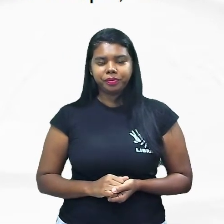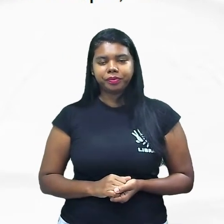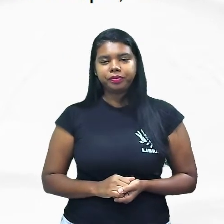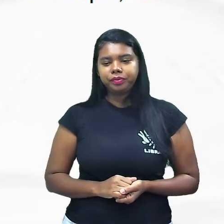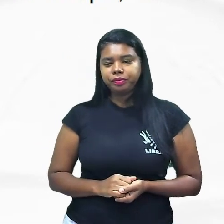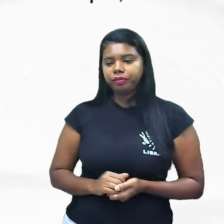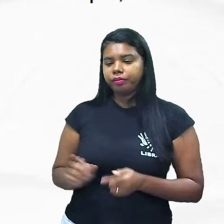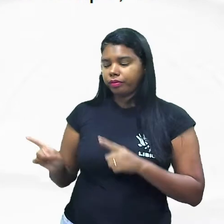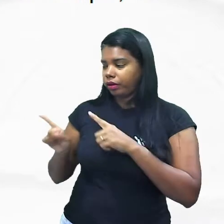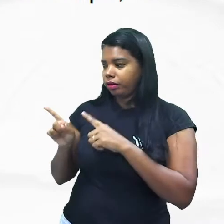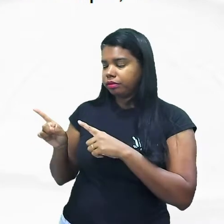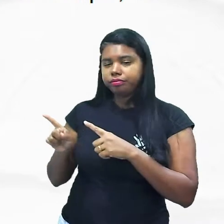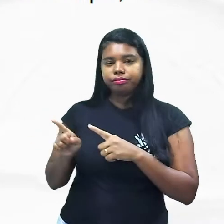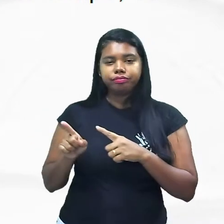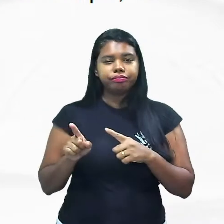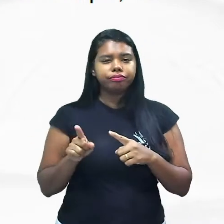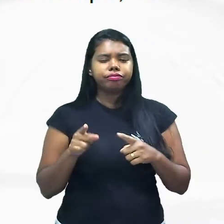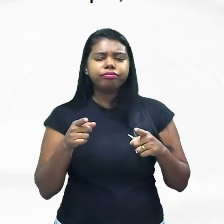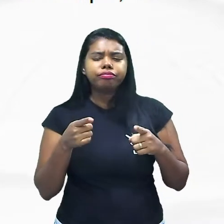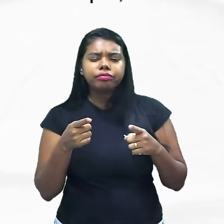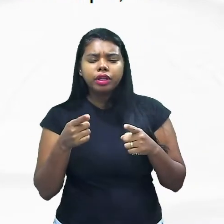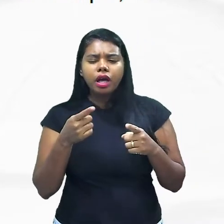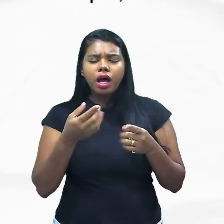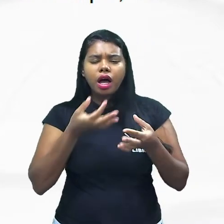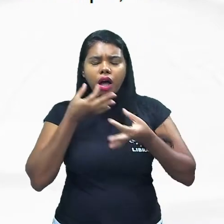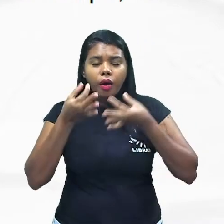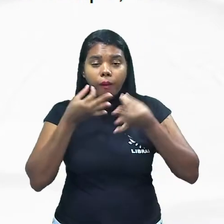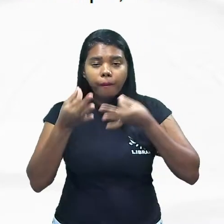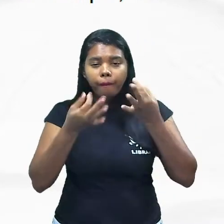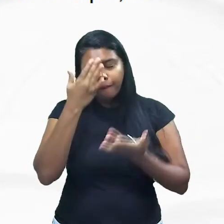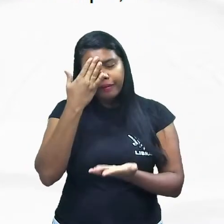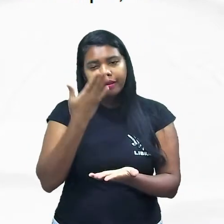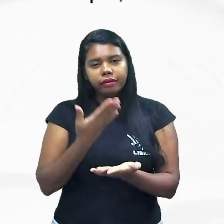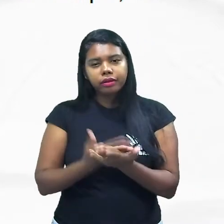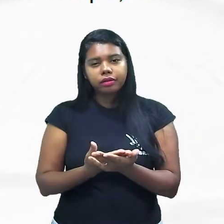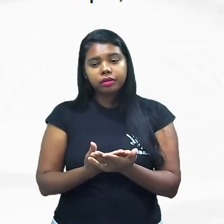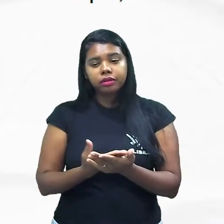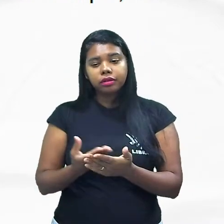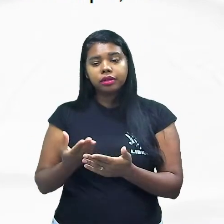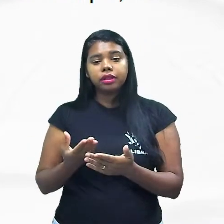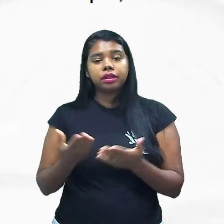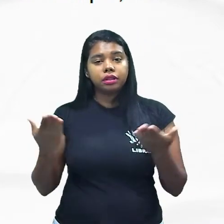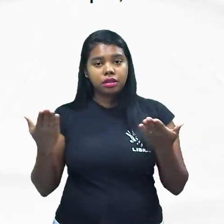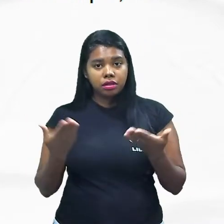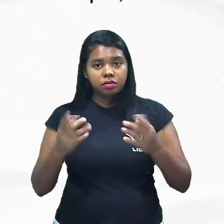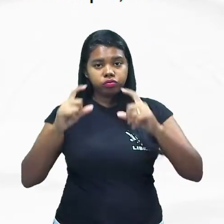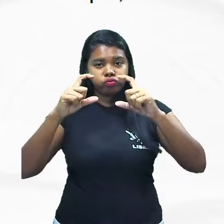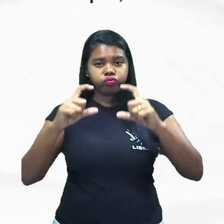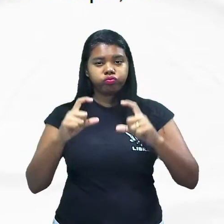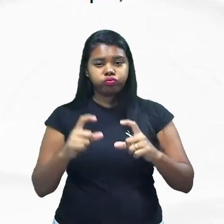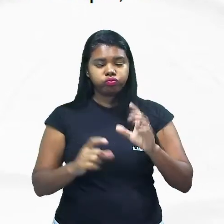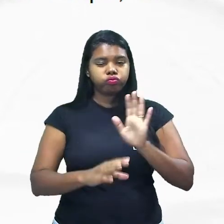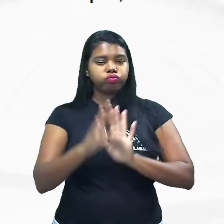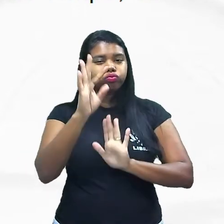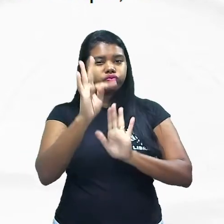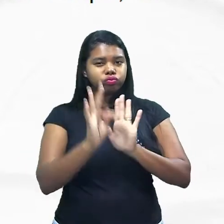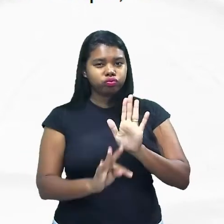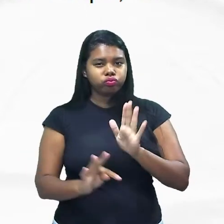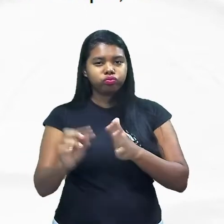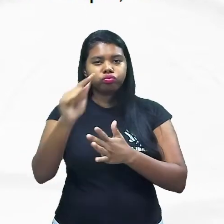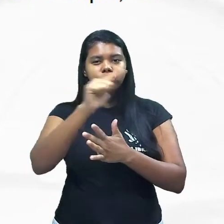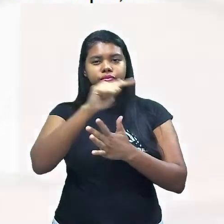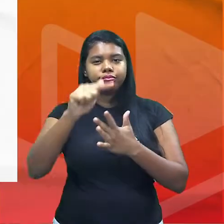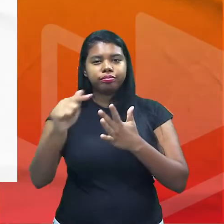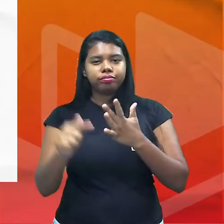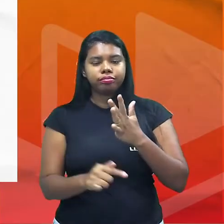prevalecer o ponto de vista do autor a opinião do autor então na fonte ele já está dando o gênero textual consequentemente o